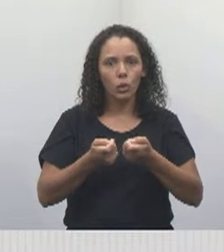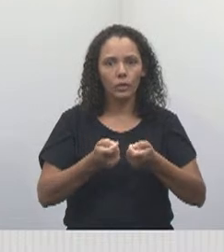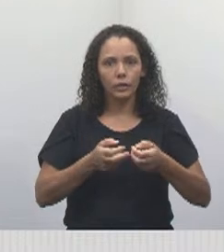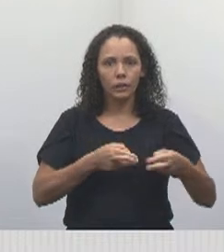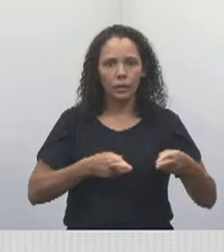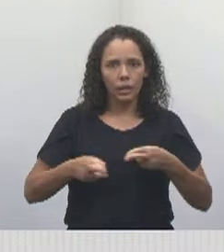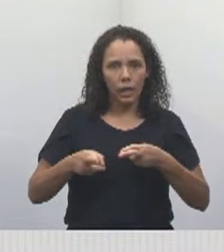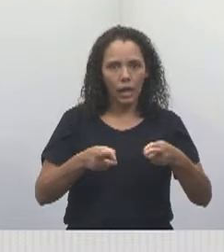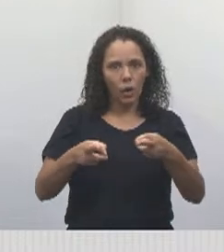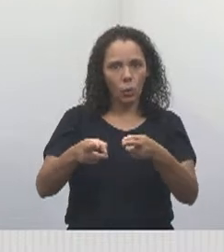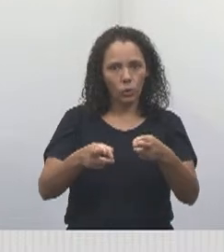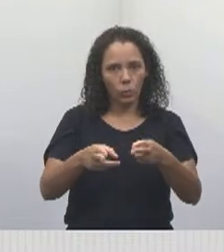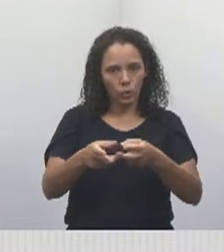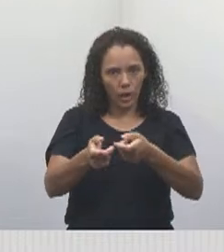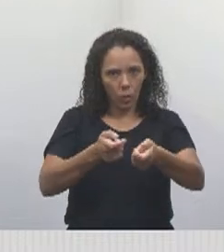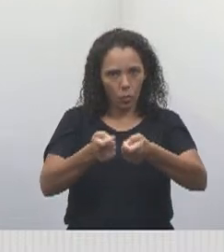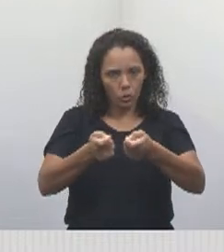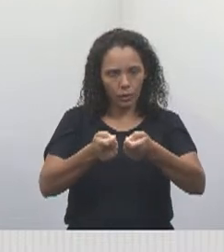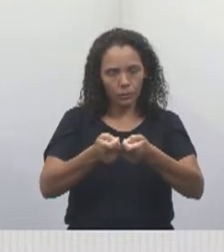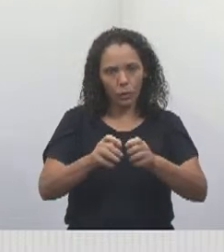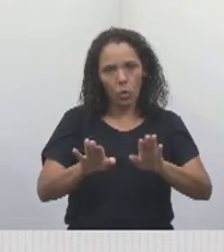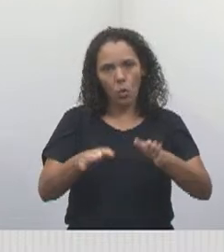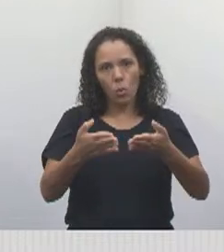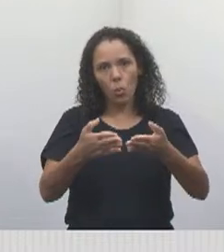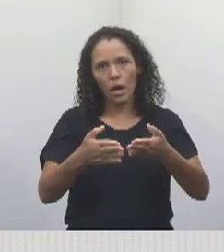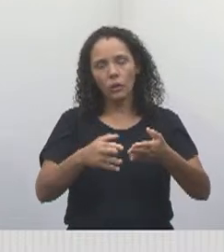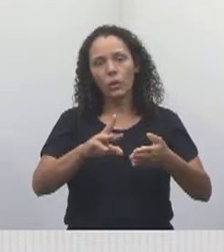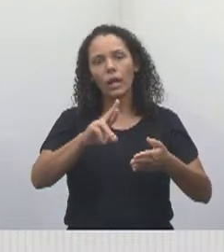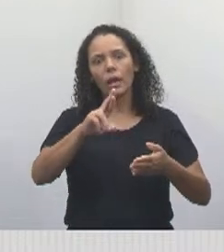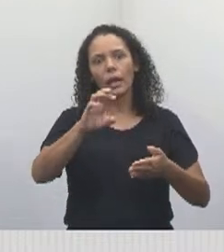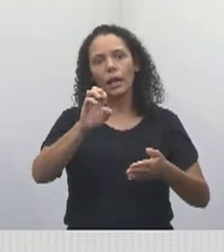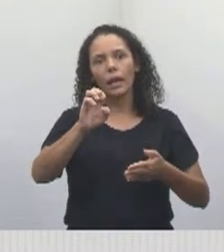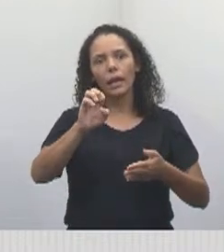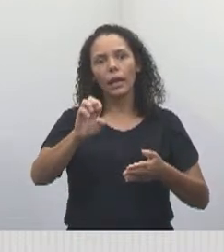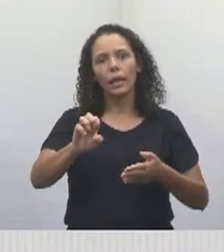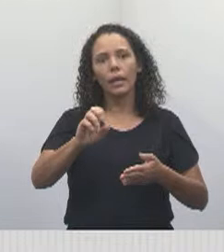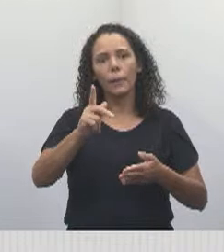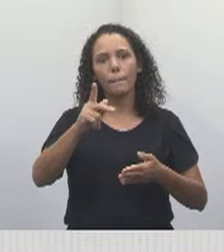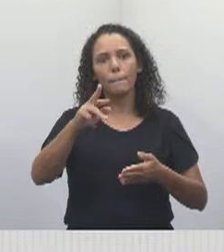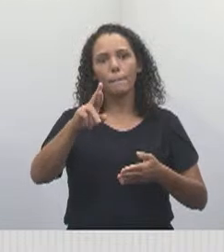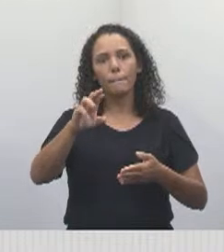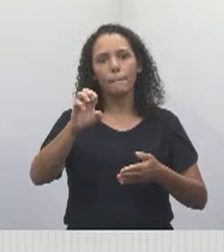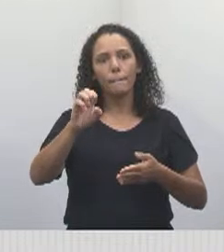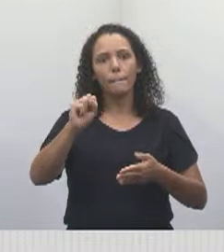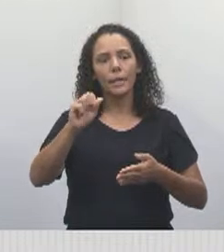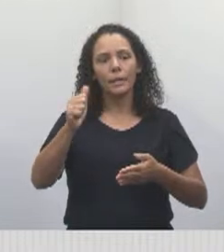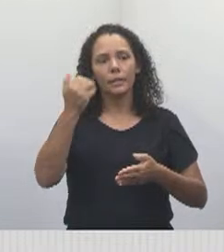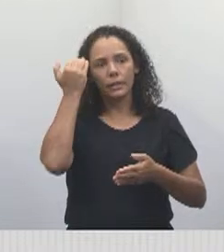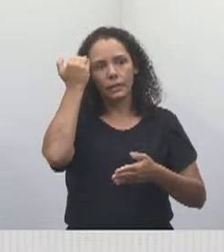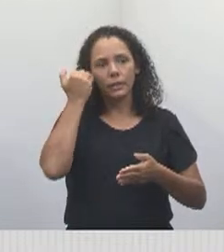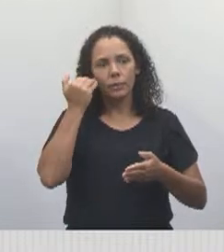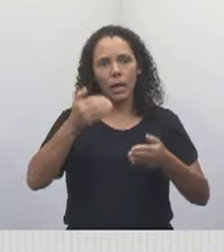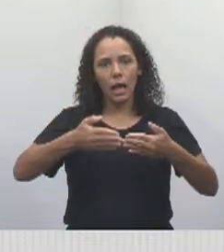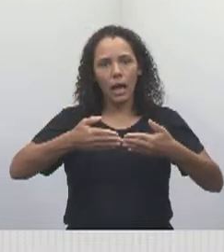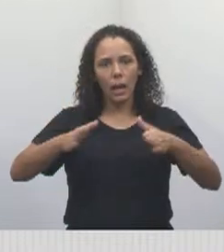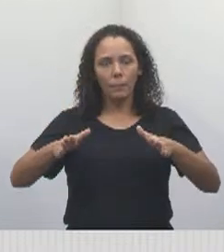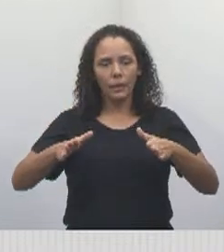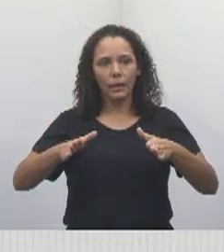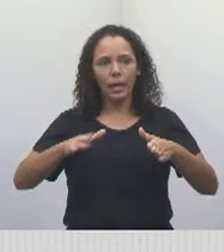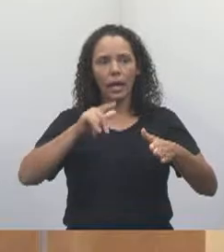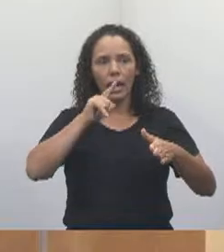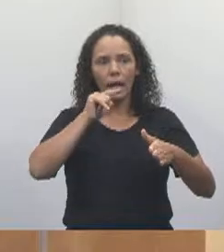mas é um canal controlado. A hora que abrir as comportas da represa de Santa Branca, a preocupação é que essa água volte.